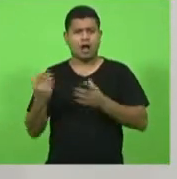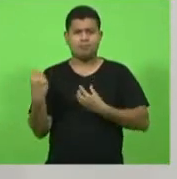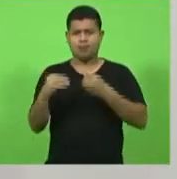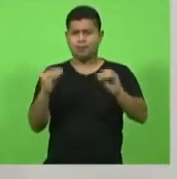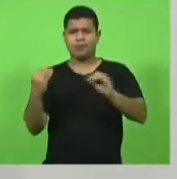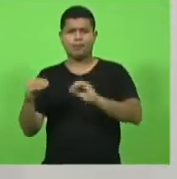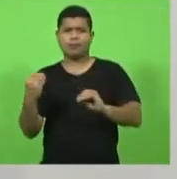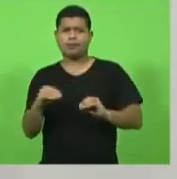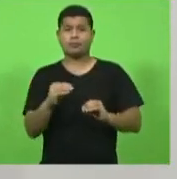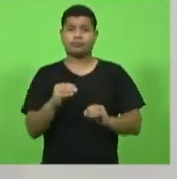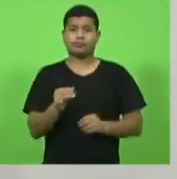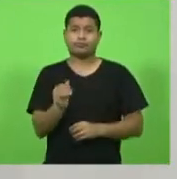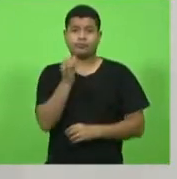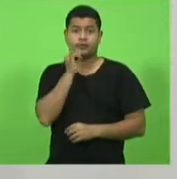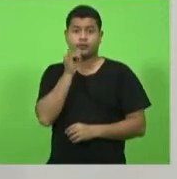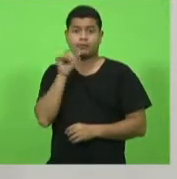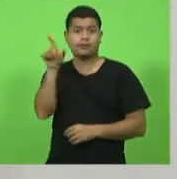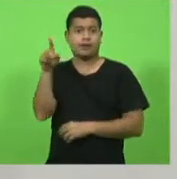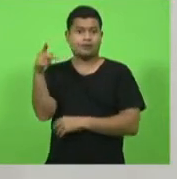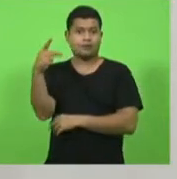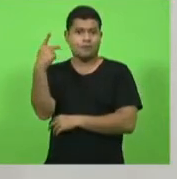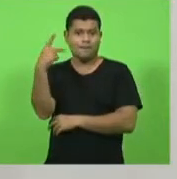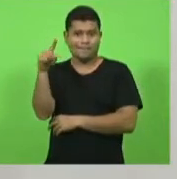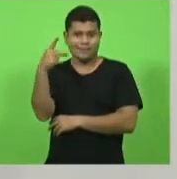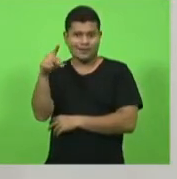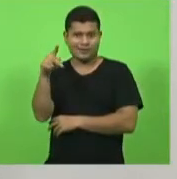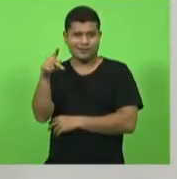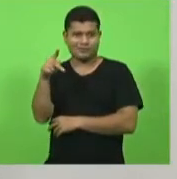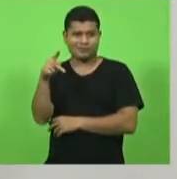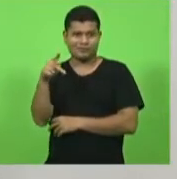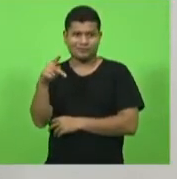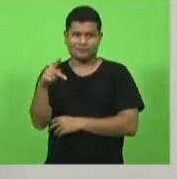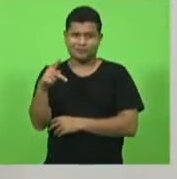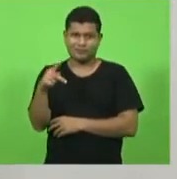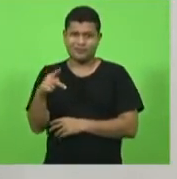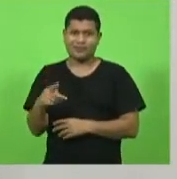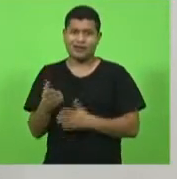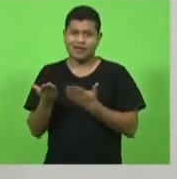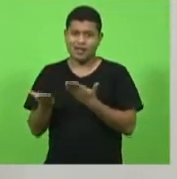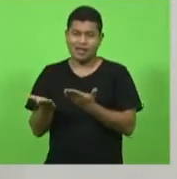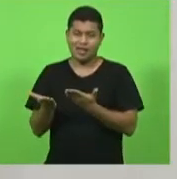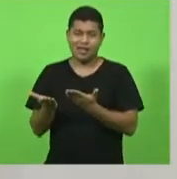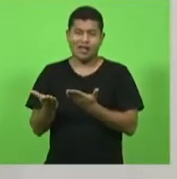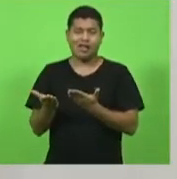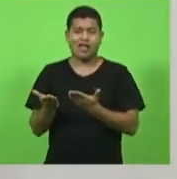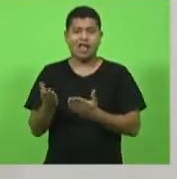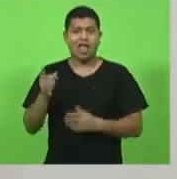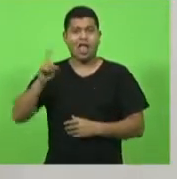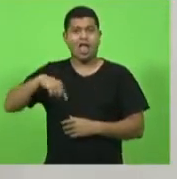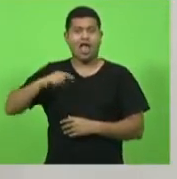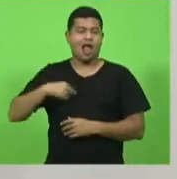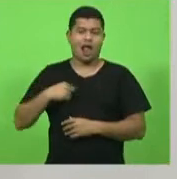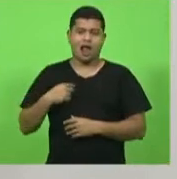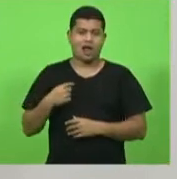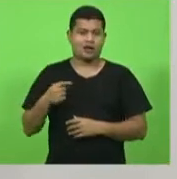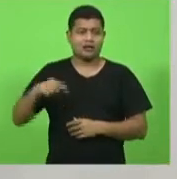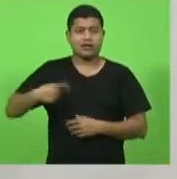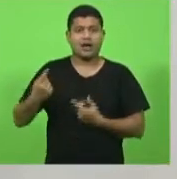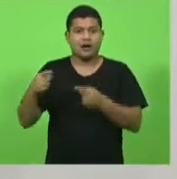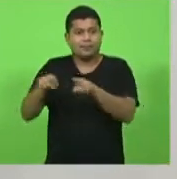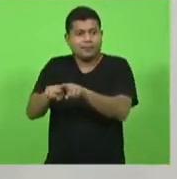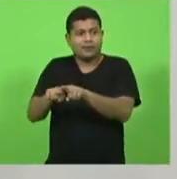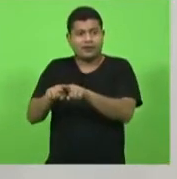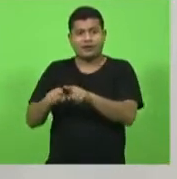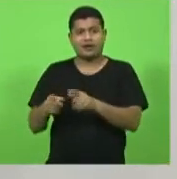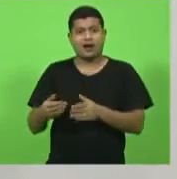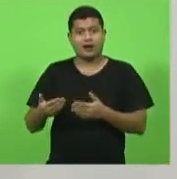exemplo no Paraguai no Paraguai que é um um país hermano um país vizinho lá